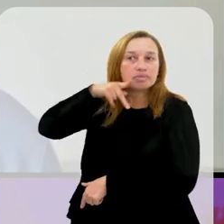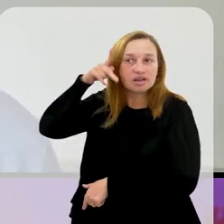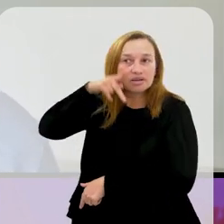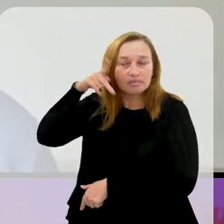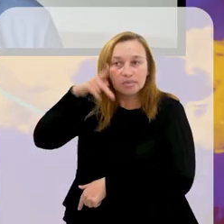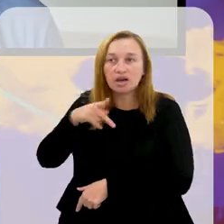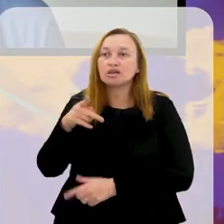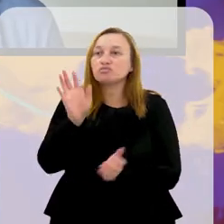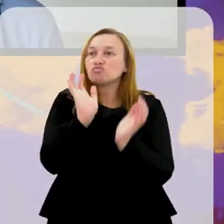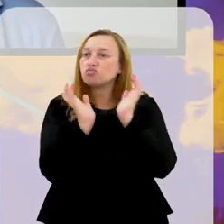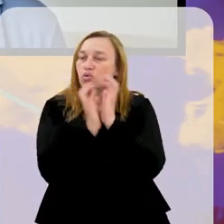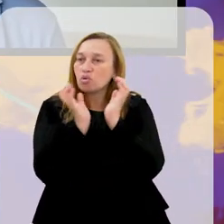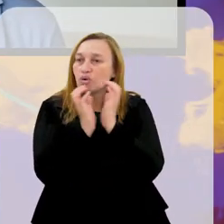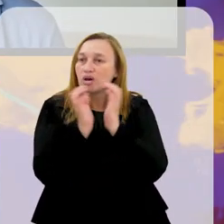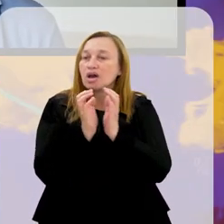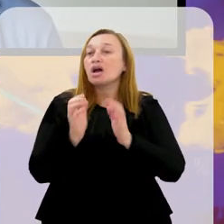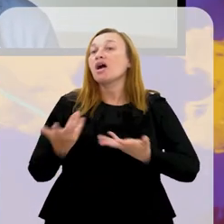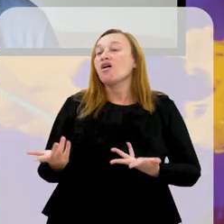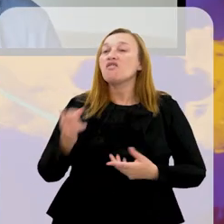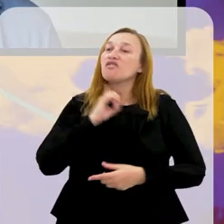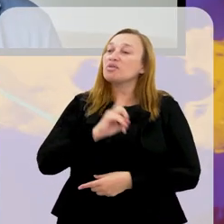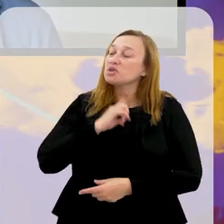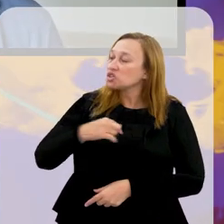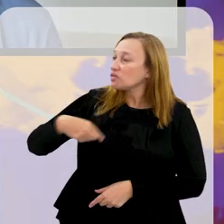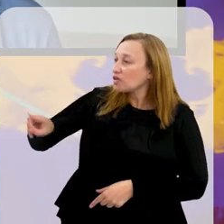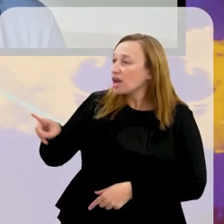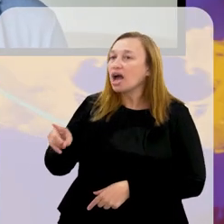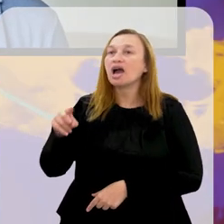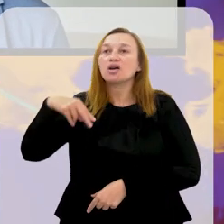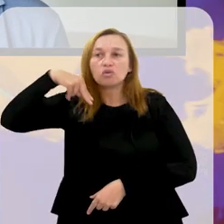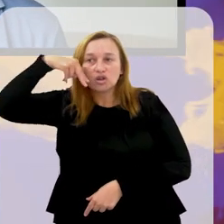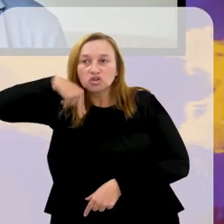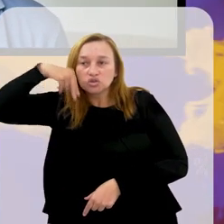paraibano. O Flamengo jogou em Natal, no Rio Grande do Norte. Tem muito,